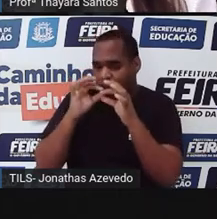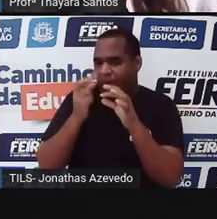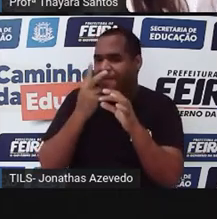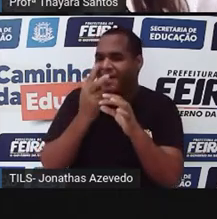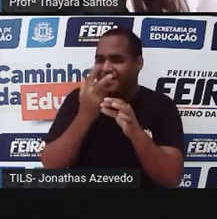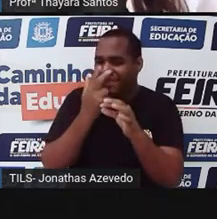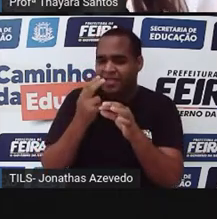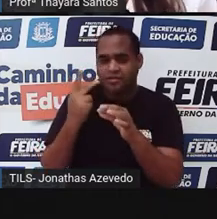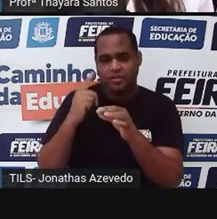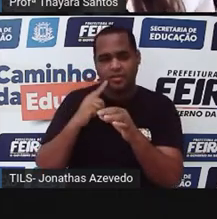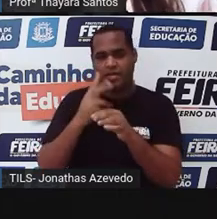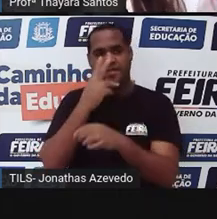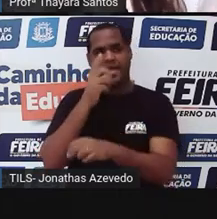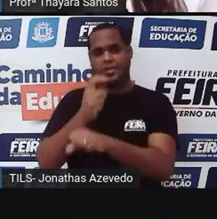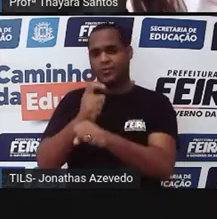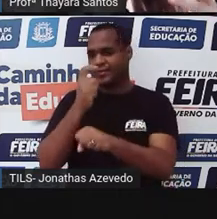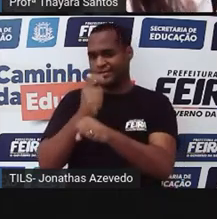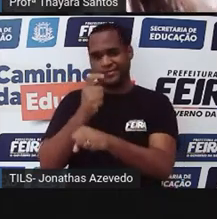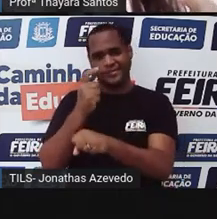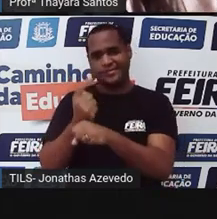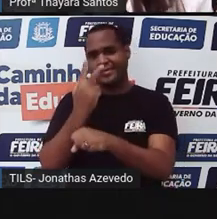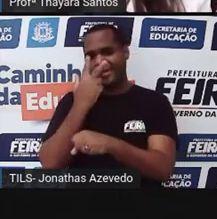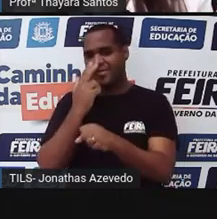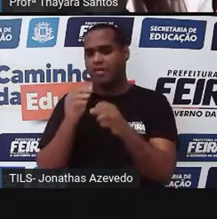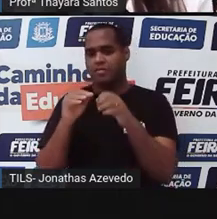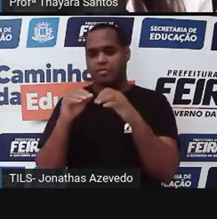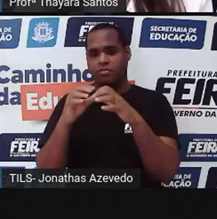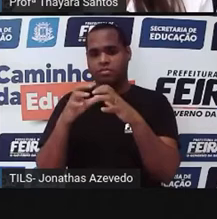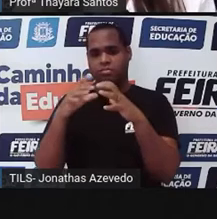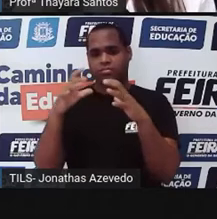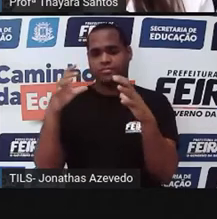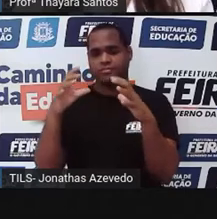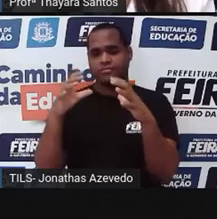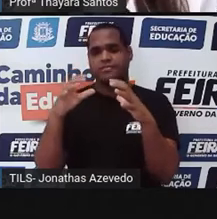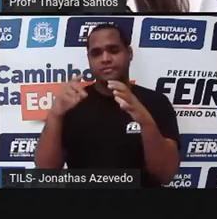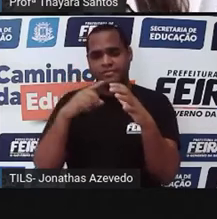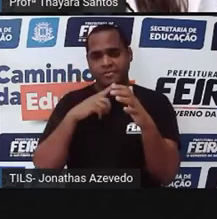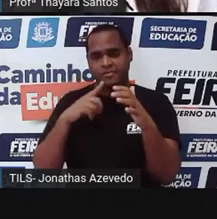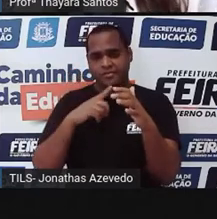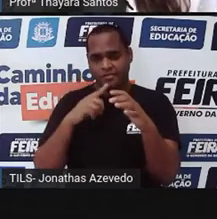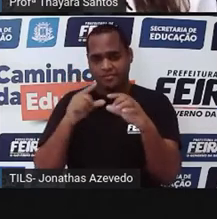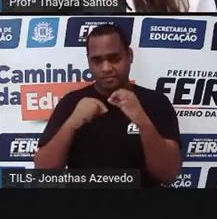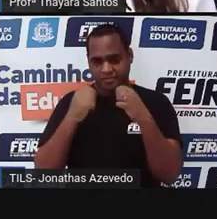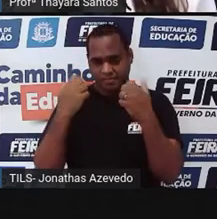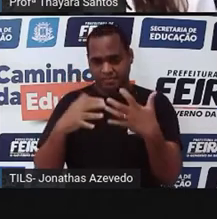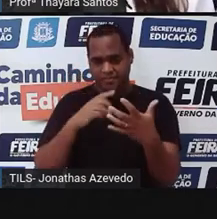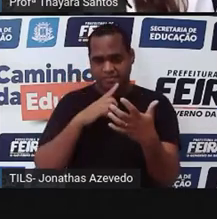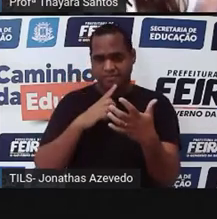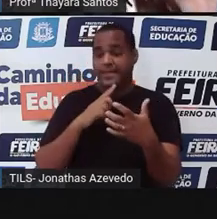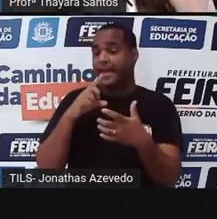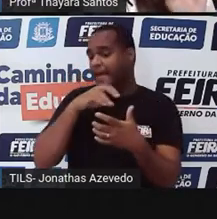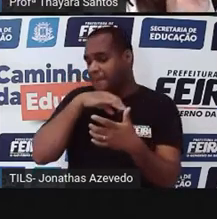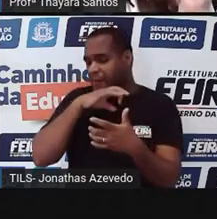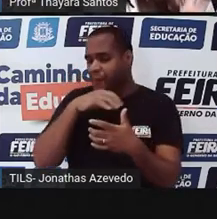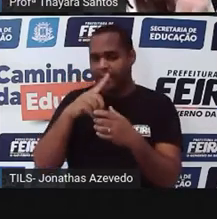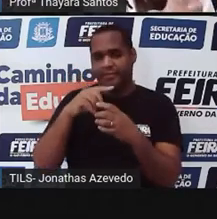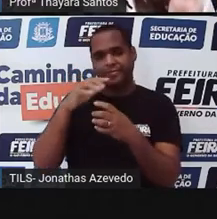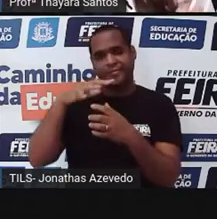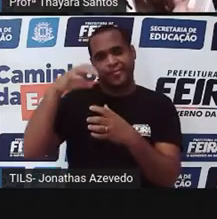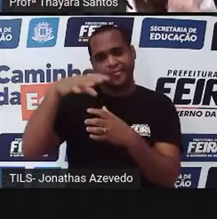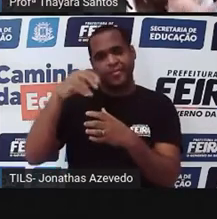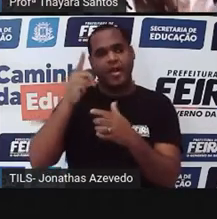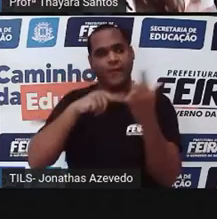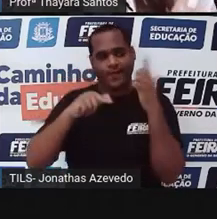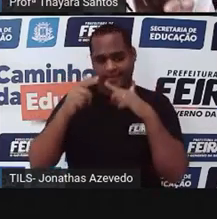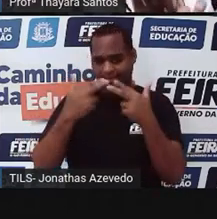né? Então elas ficam rígidas ali, ficam túrgidas, grandes. E isso faz com que o animal ele levante. E ele consegue se